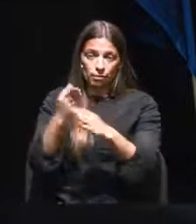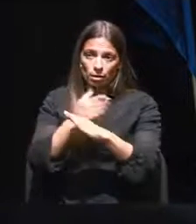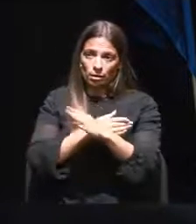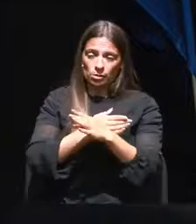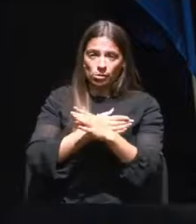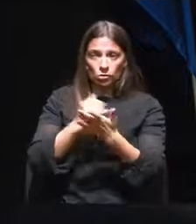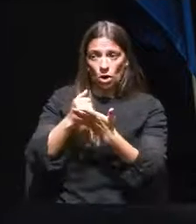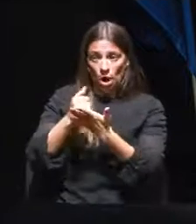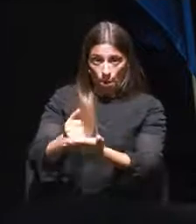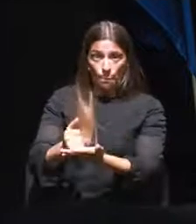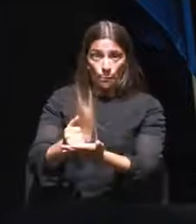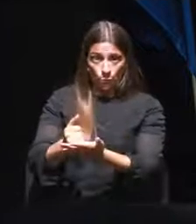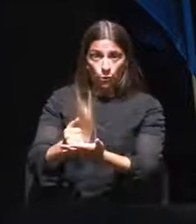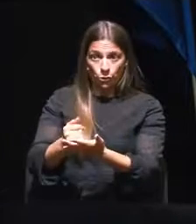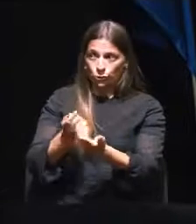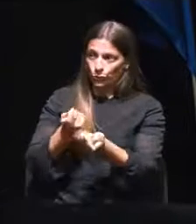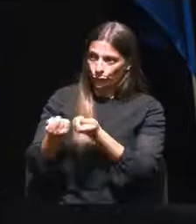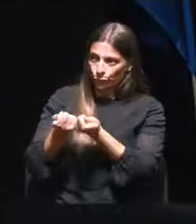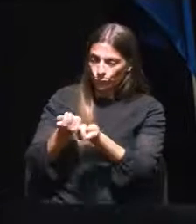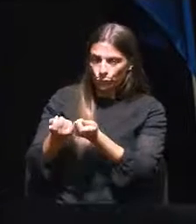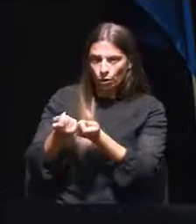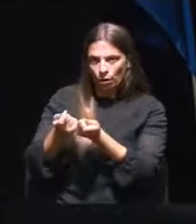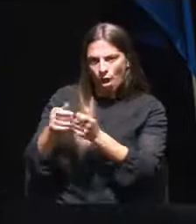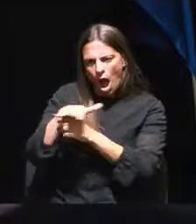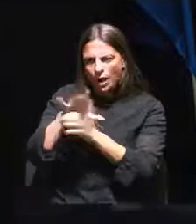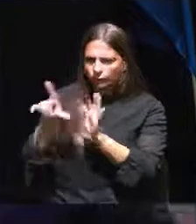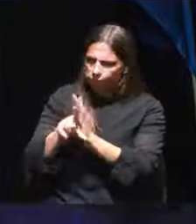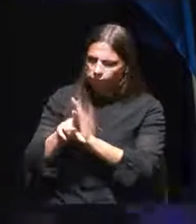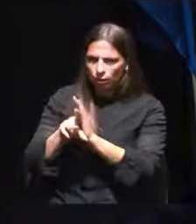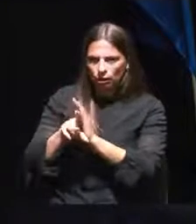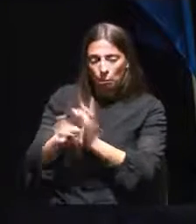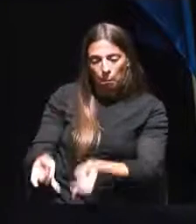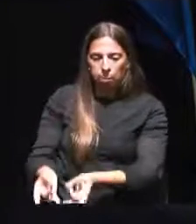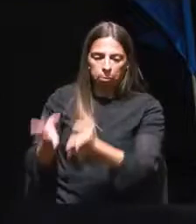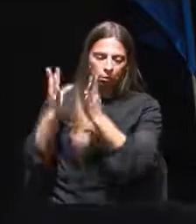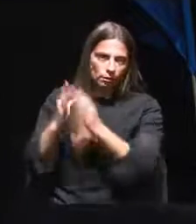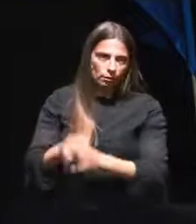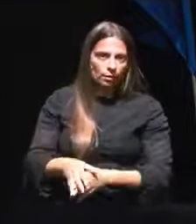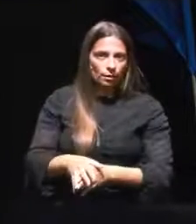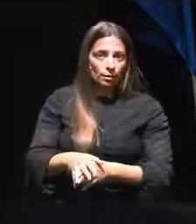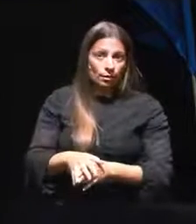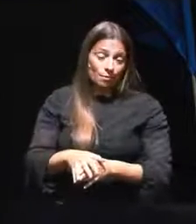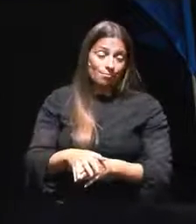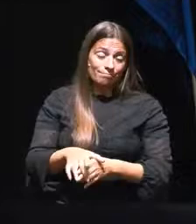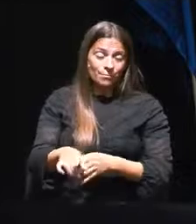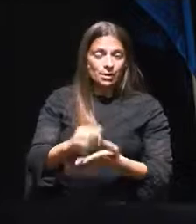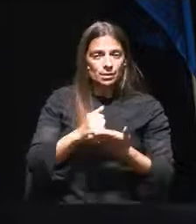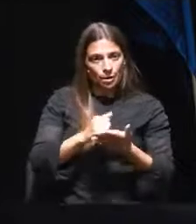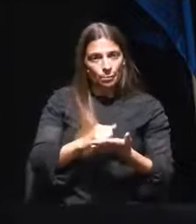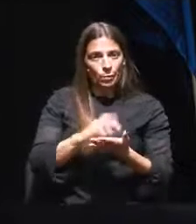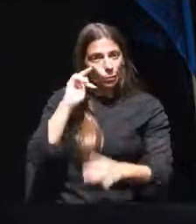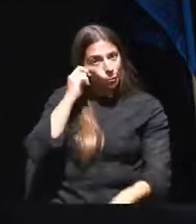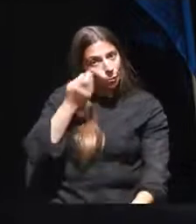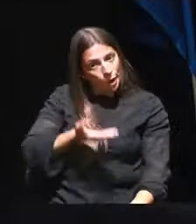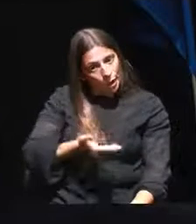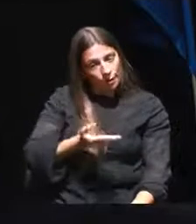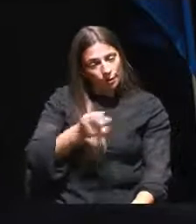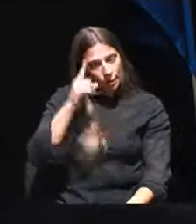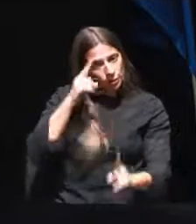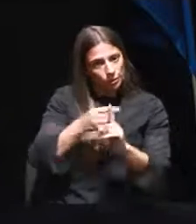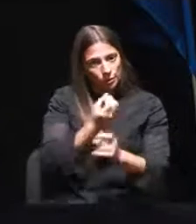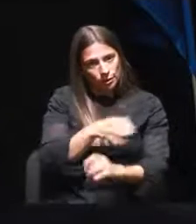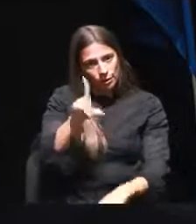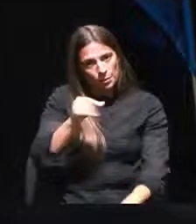anunciados apoios administrativos e do jurista, penalizando este essencial apoio às crianças e jovens?